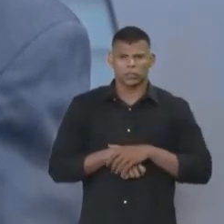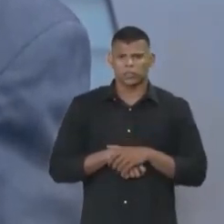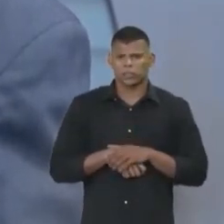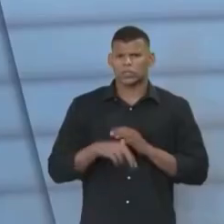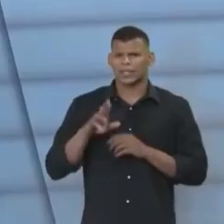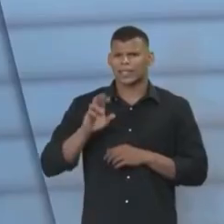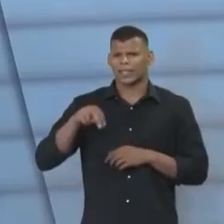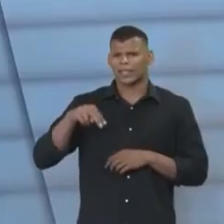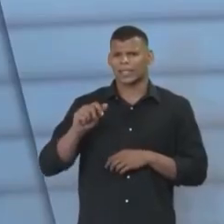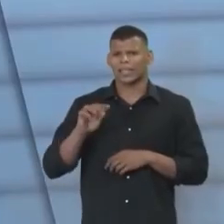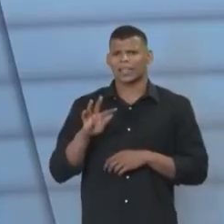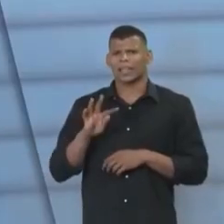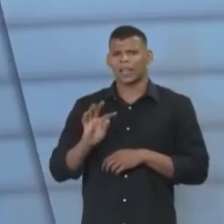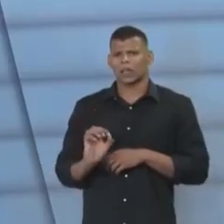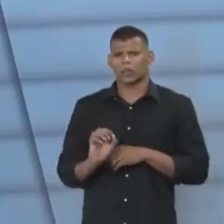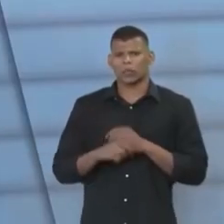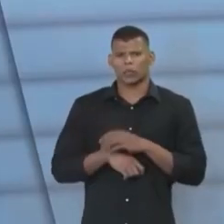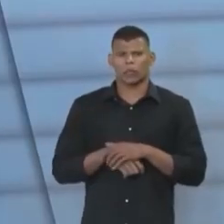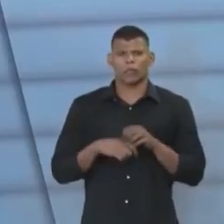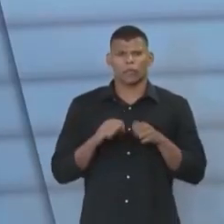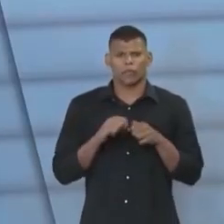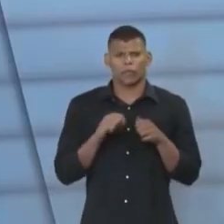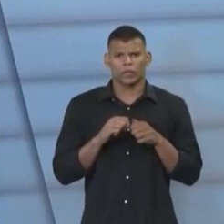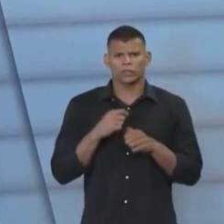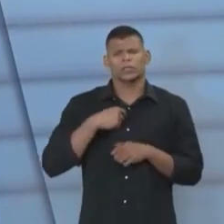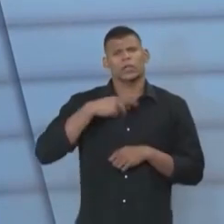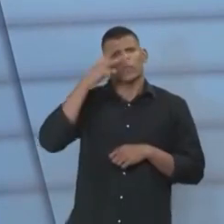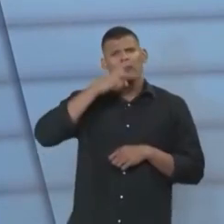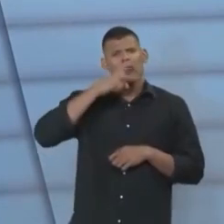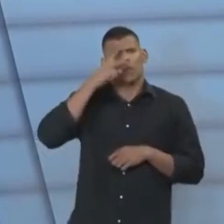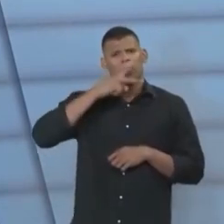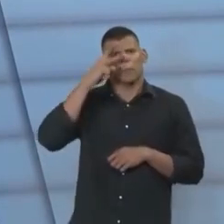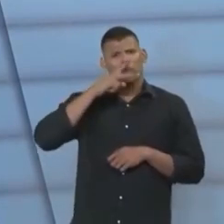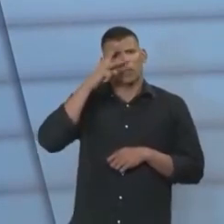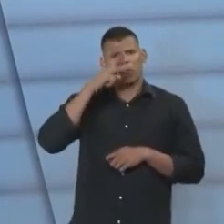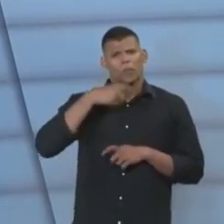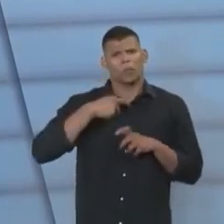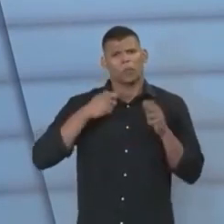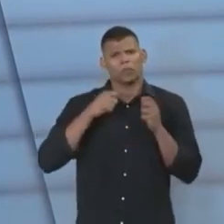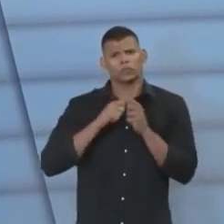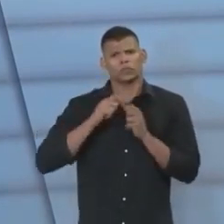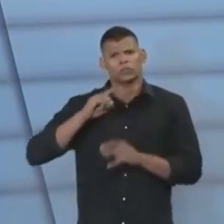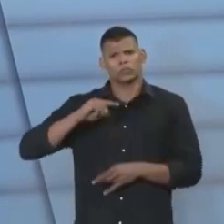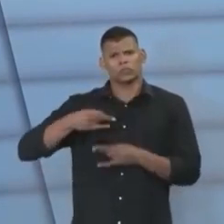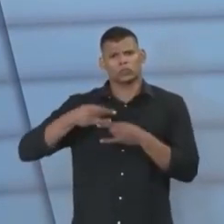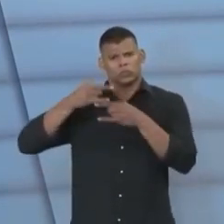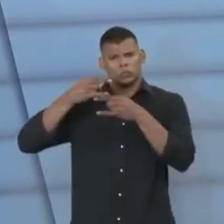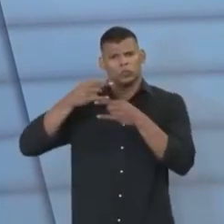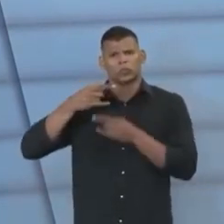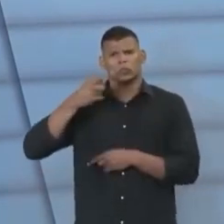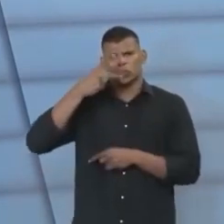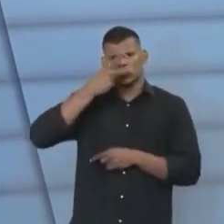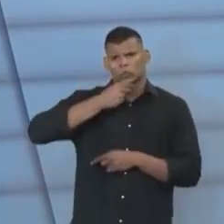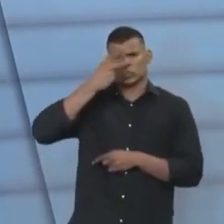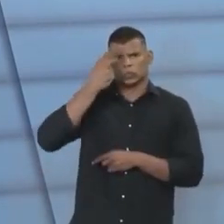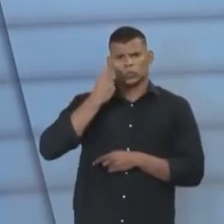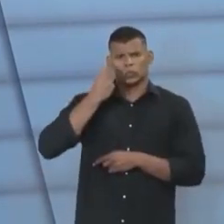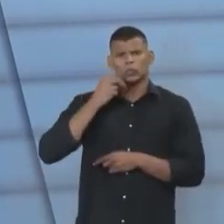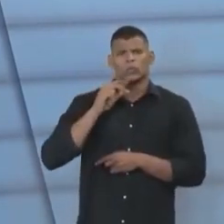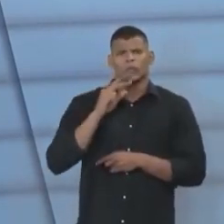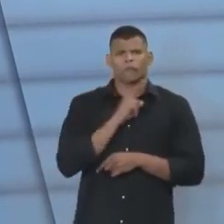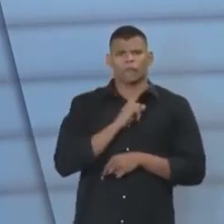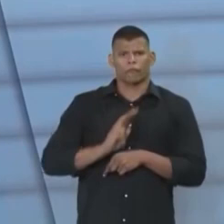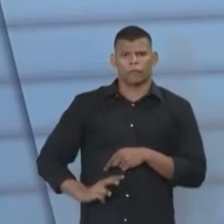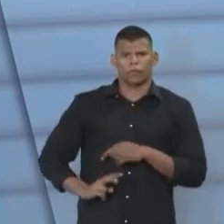Renato Roseno, eu fiz um webinar para as eleições de prefeito, com os candidatos a prefeito e depois um webinar com os candidatos a